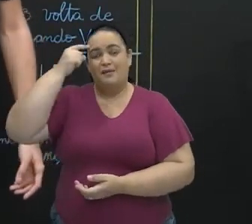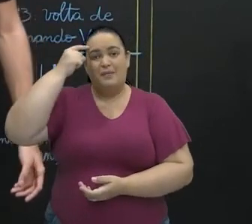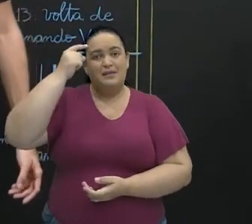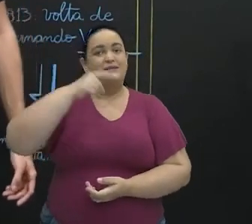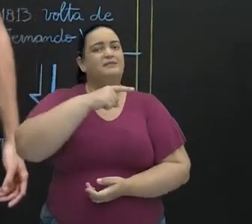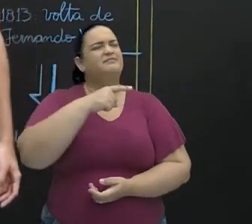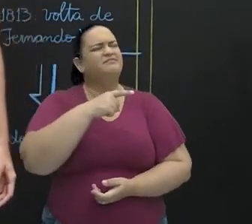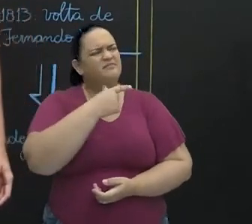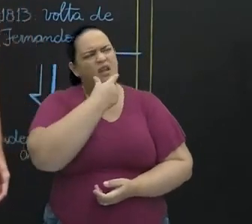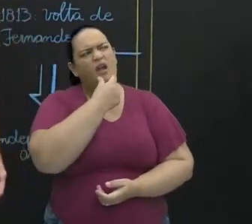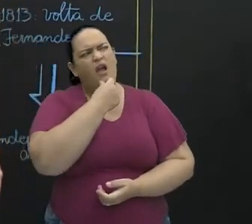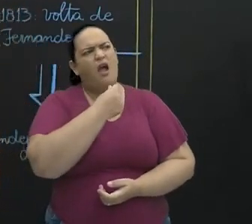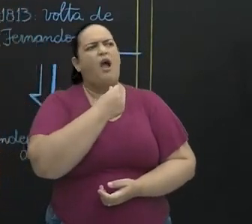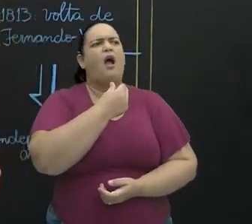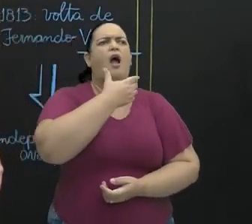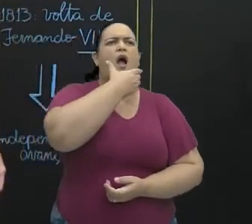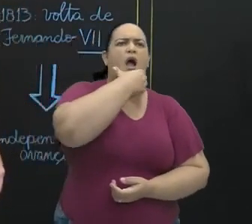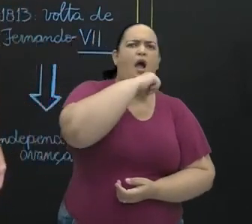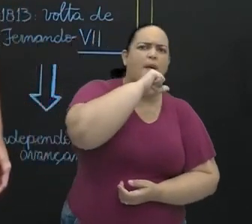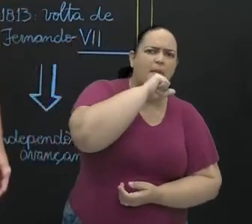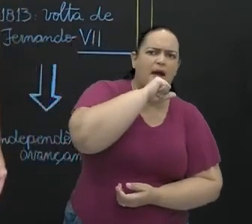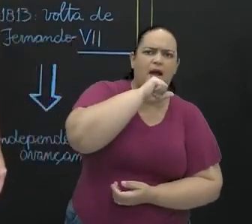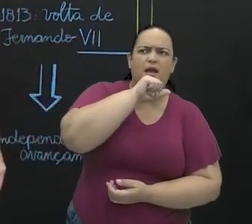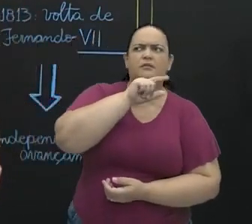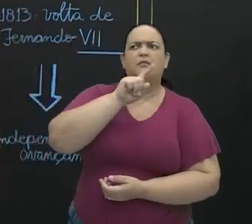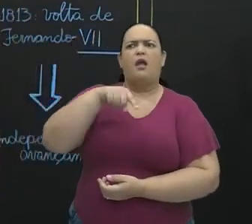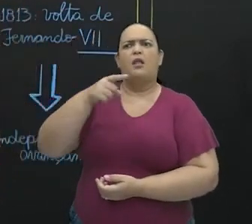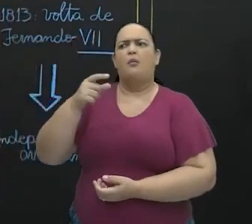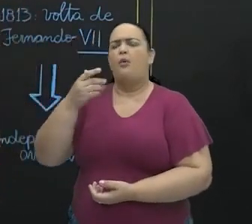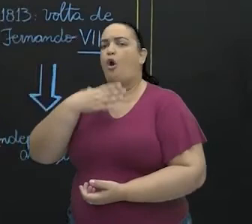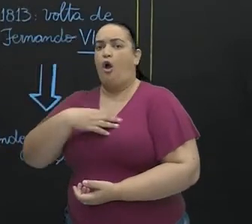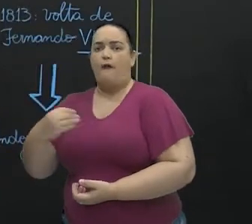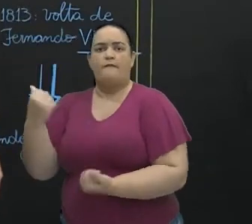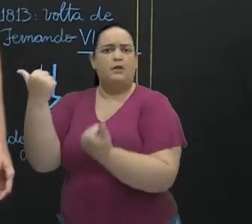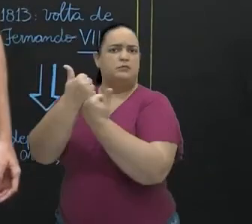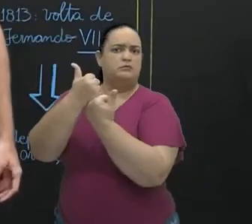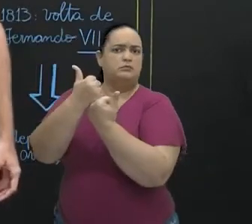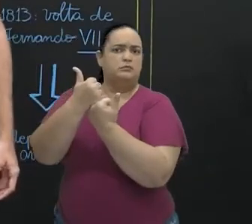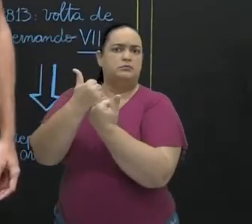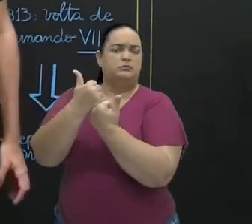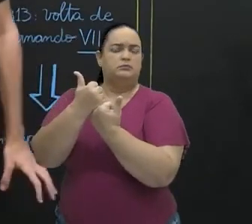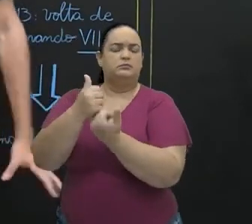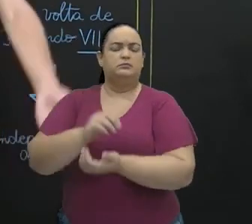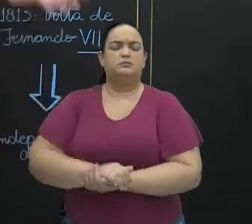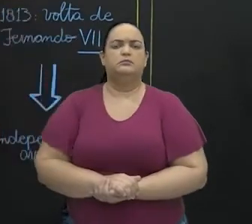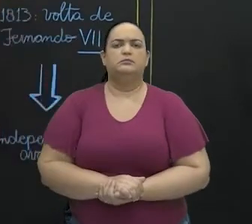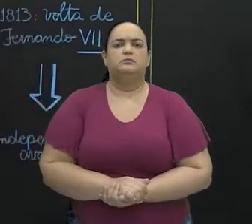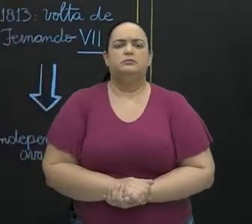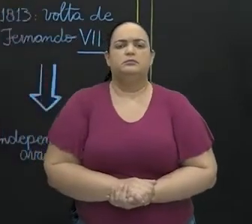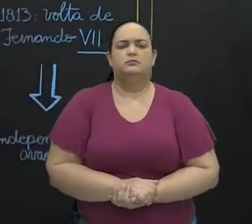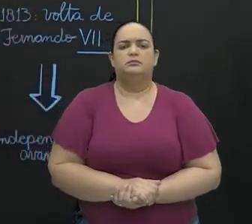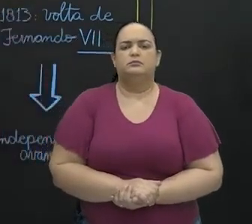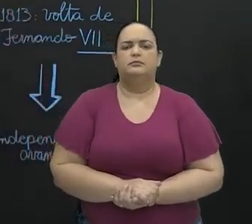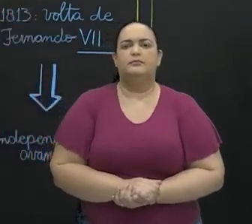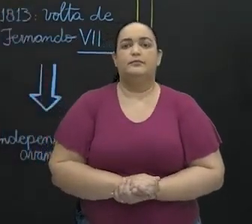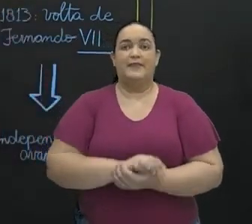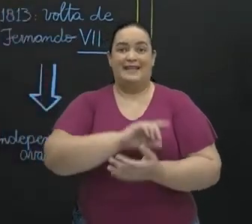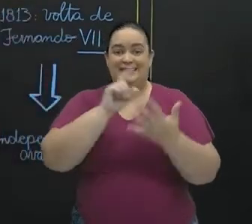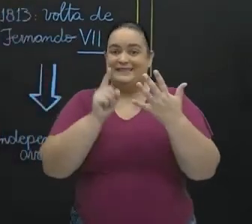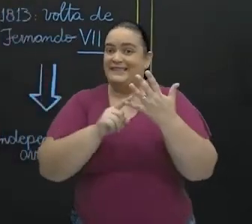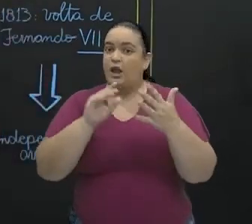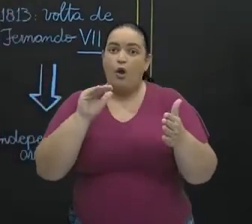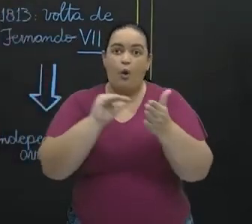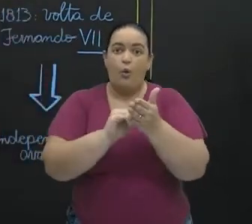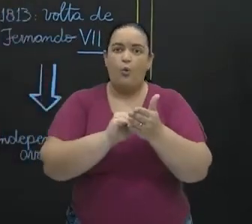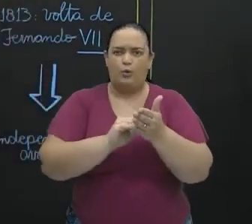que isso deveria ser passado de pai, o poder deveria ser passado de pai para filho. A última questão que eu gostaria que você